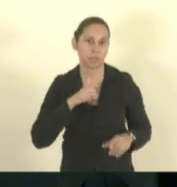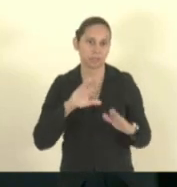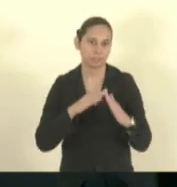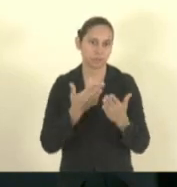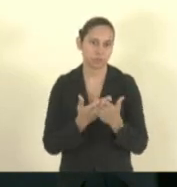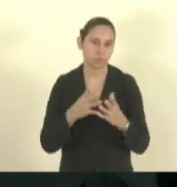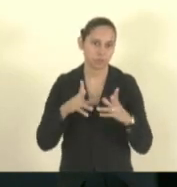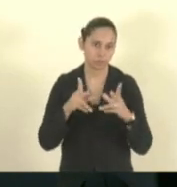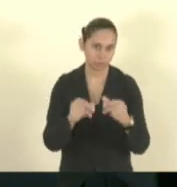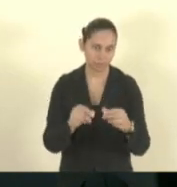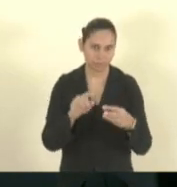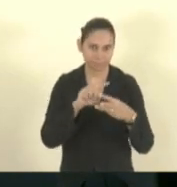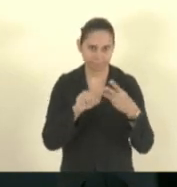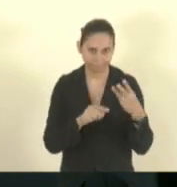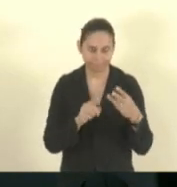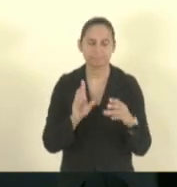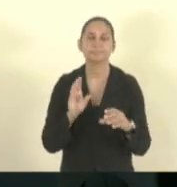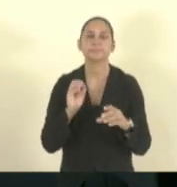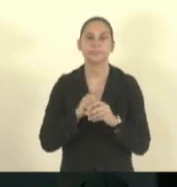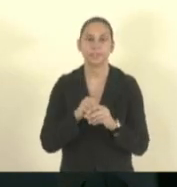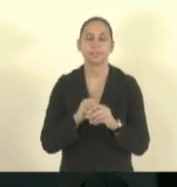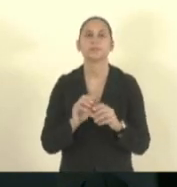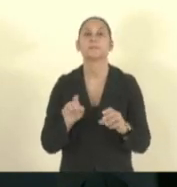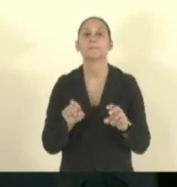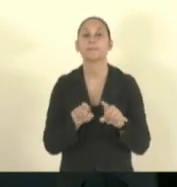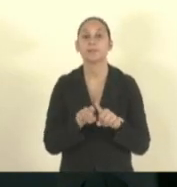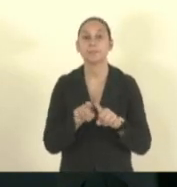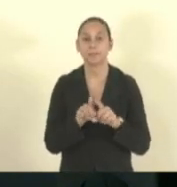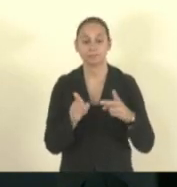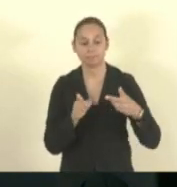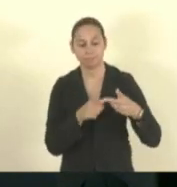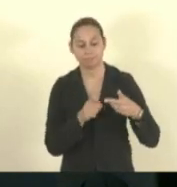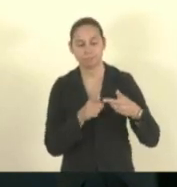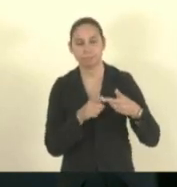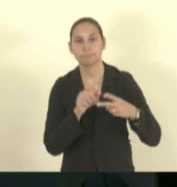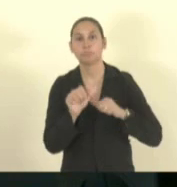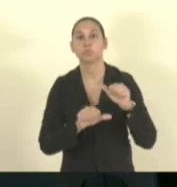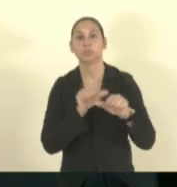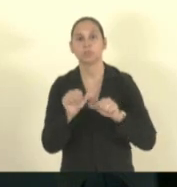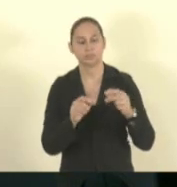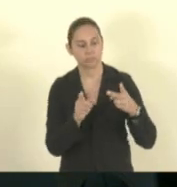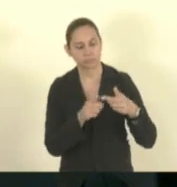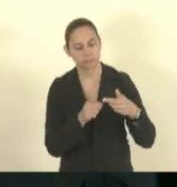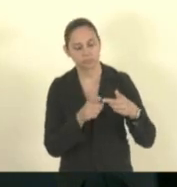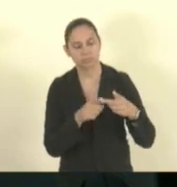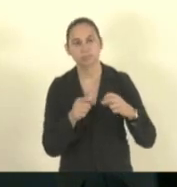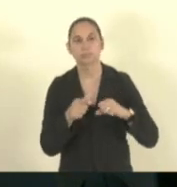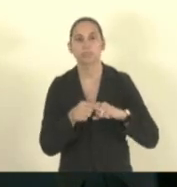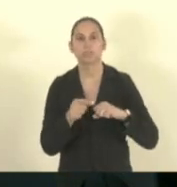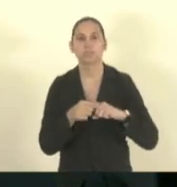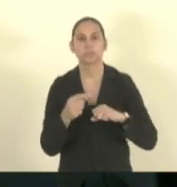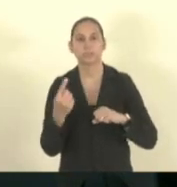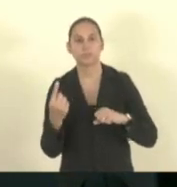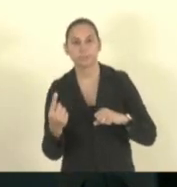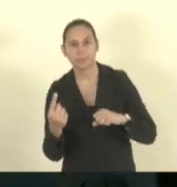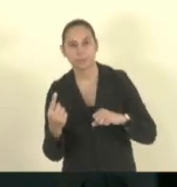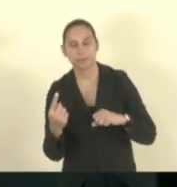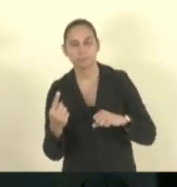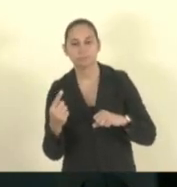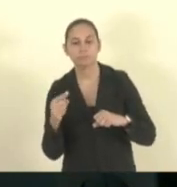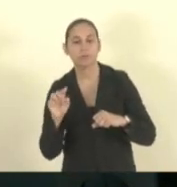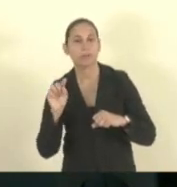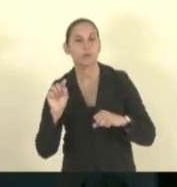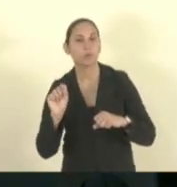modificação. E a emenda modificativa nº 2, ele altera o artigo 1º do projeto, que passa até a seguinte